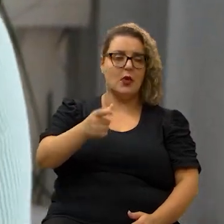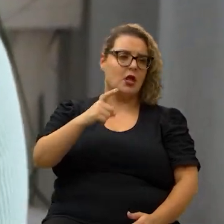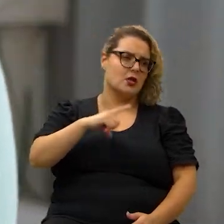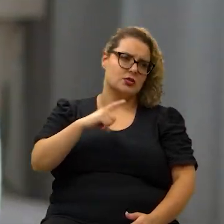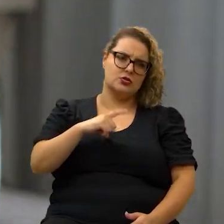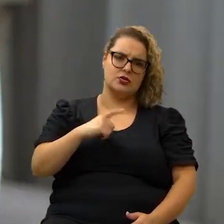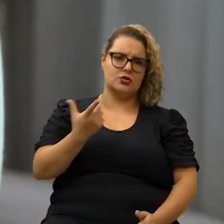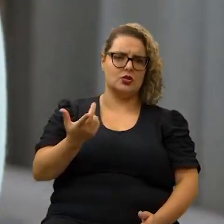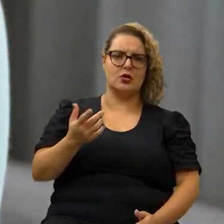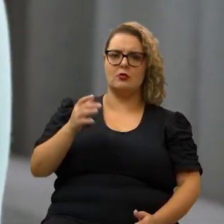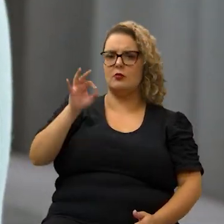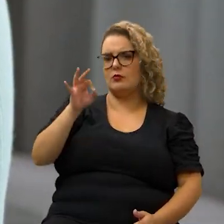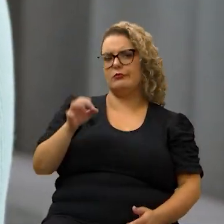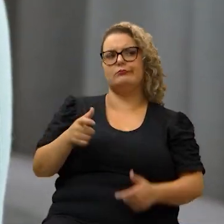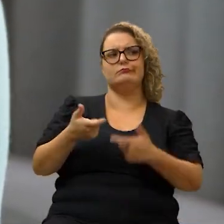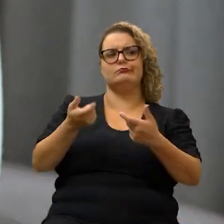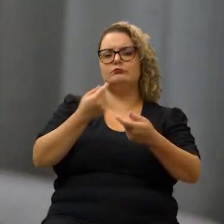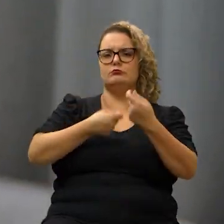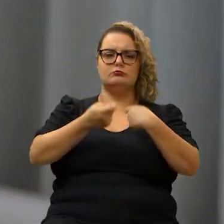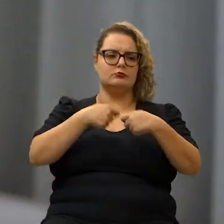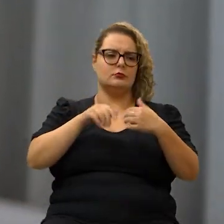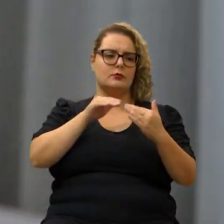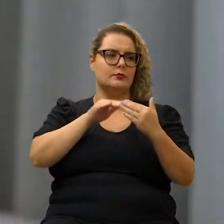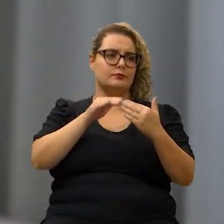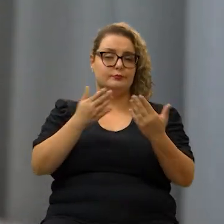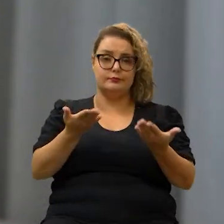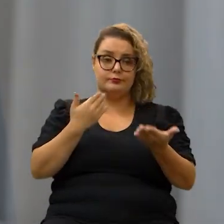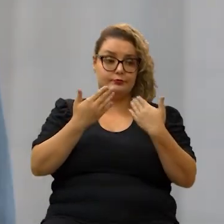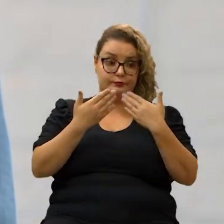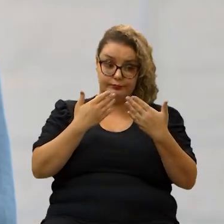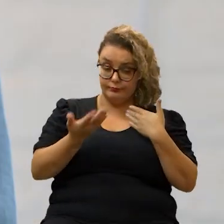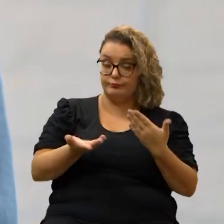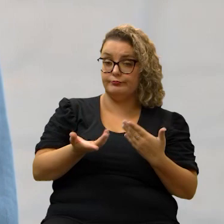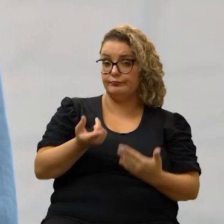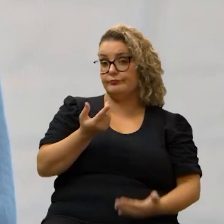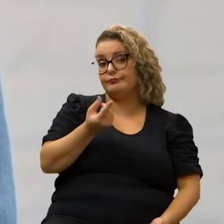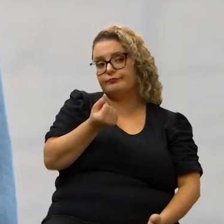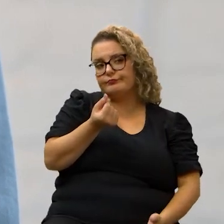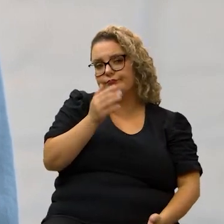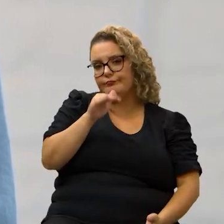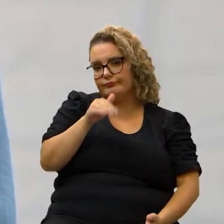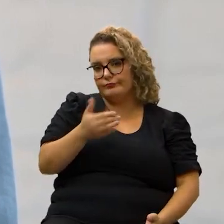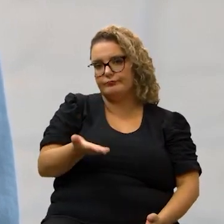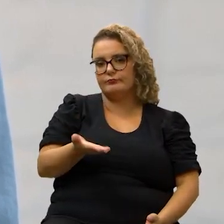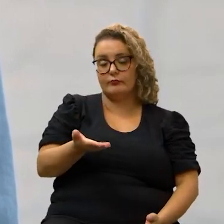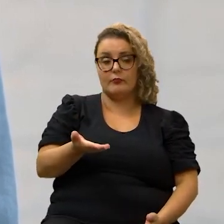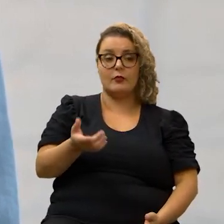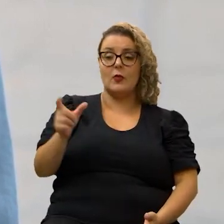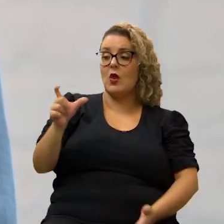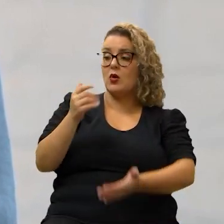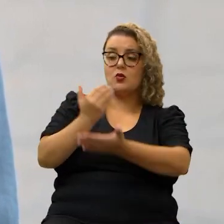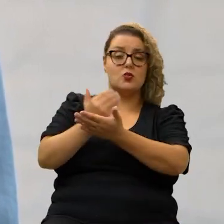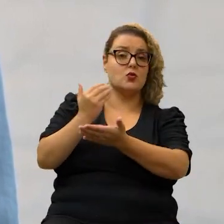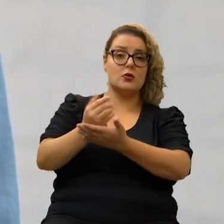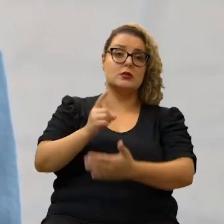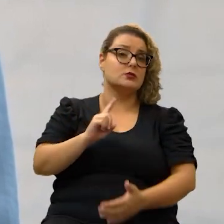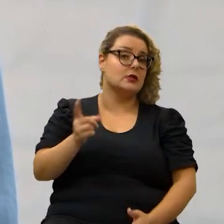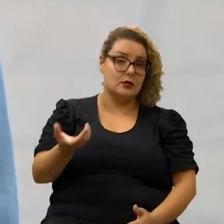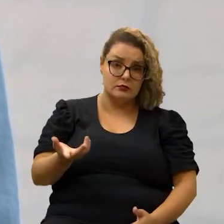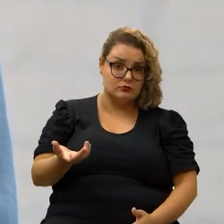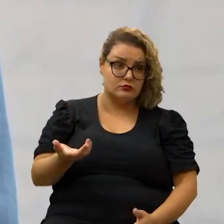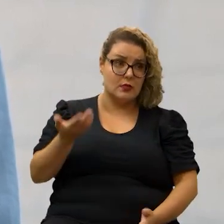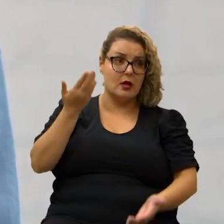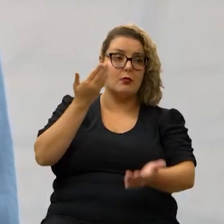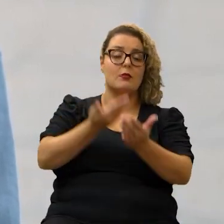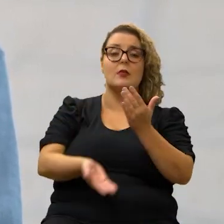tinha uma propensão muito maior a negociar a conversar a pedir o desconto no cartão de crédito a gente